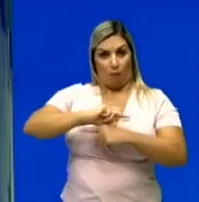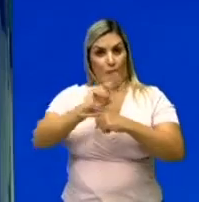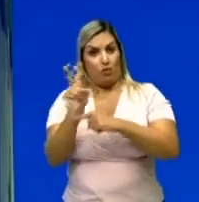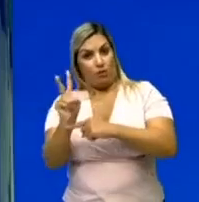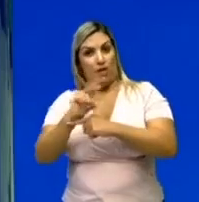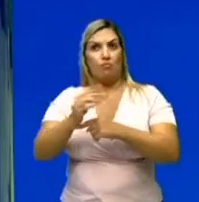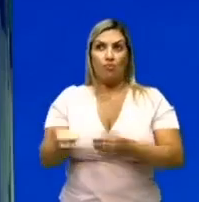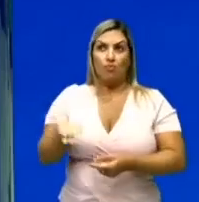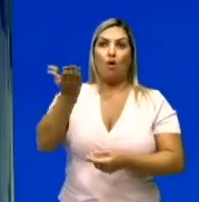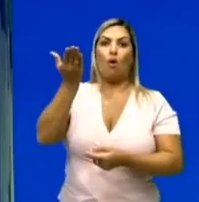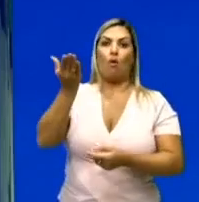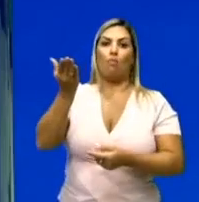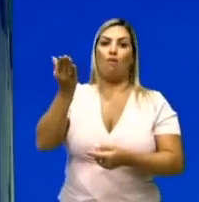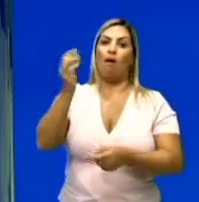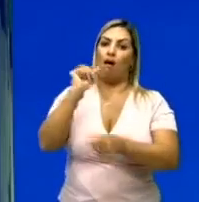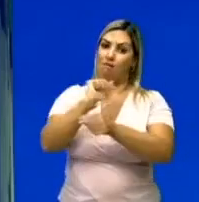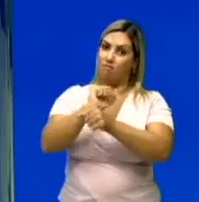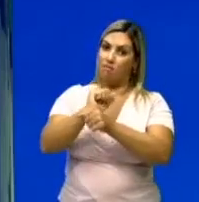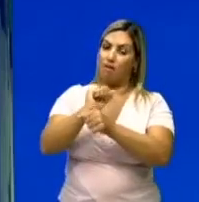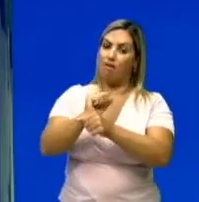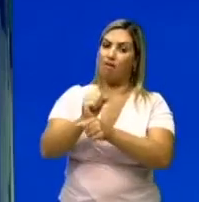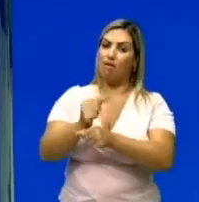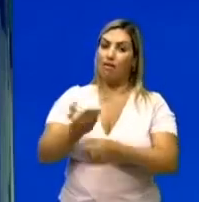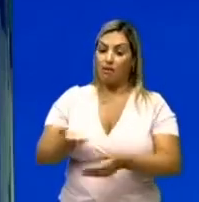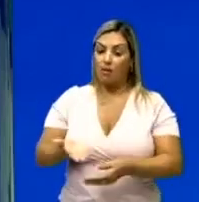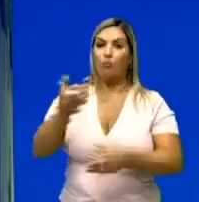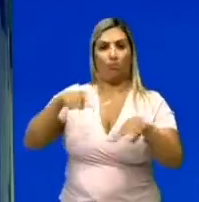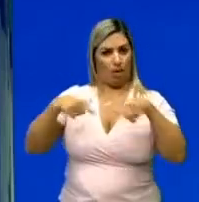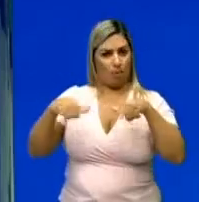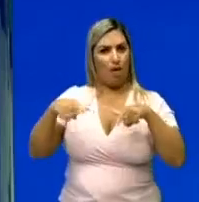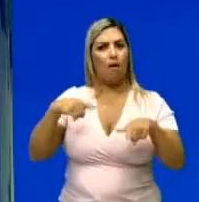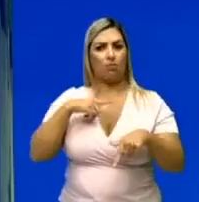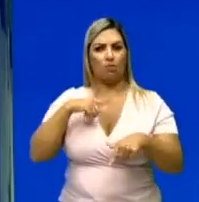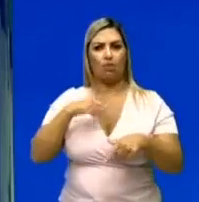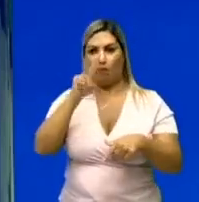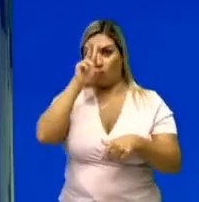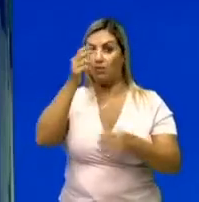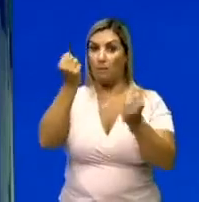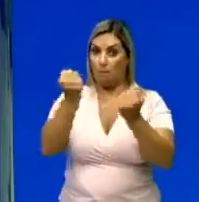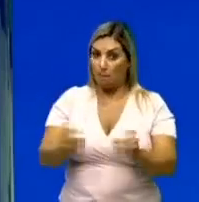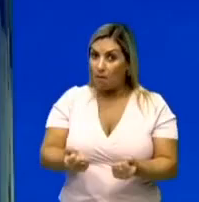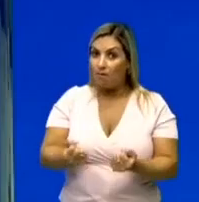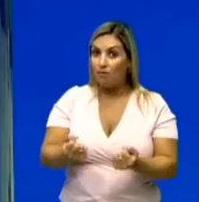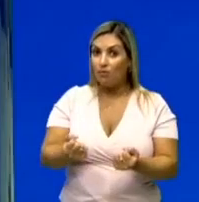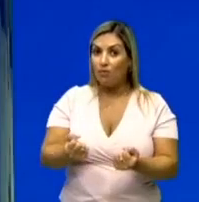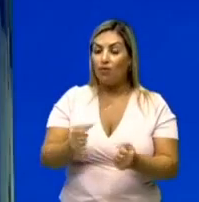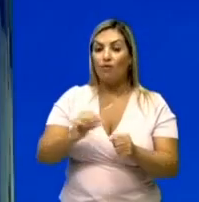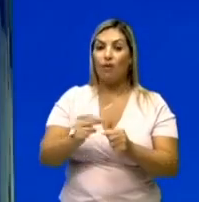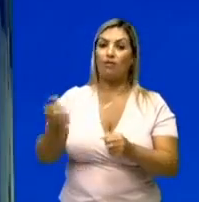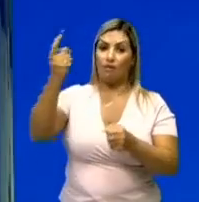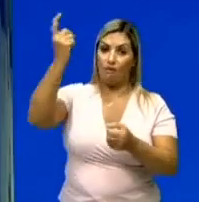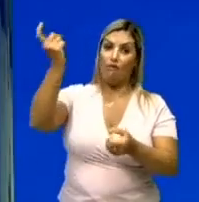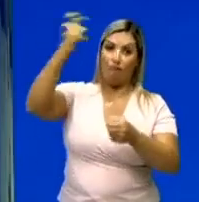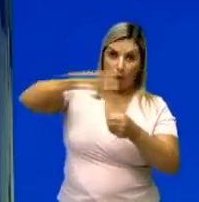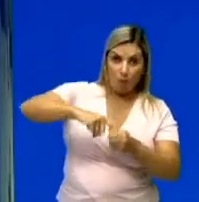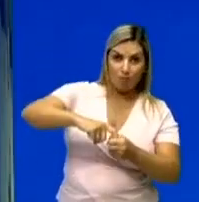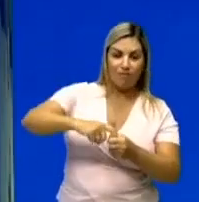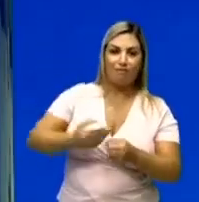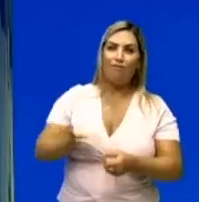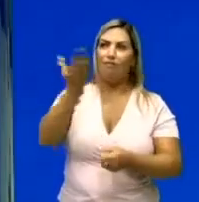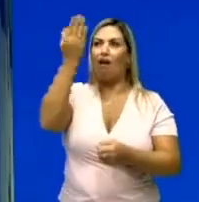continua subindo. Quando tem essa subida, eu falo que existe um trabalho da força peso. É esse trabalho da força peso que faz com que ele volte.